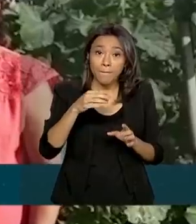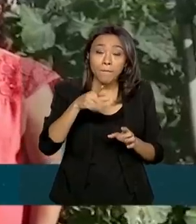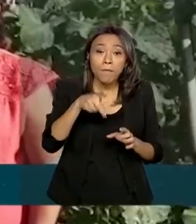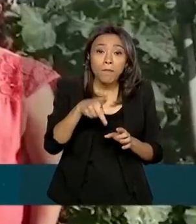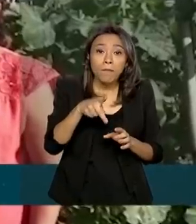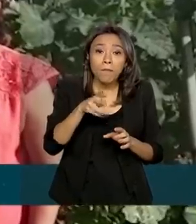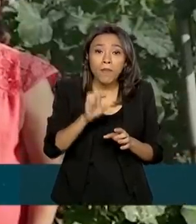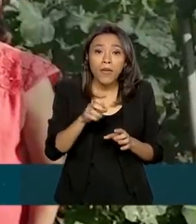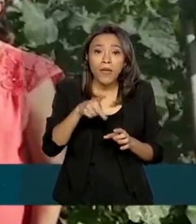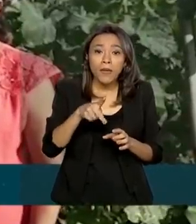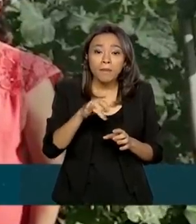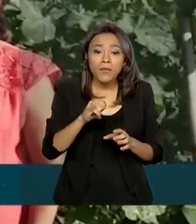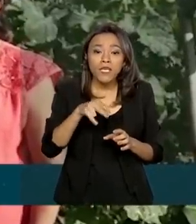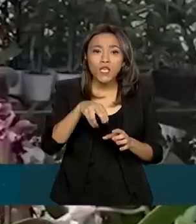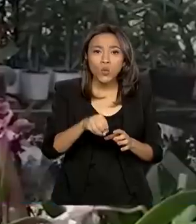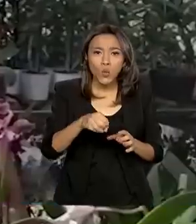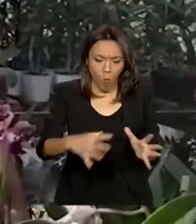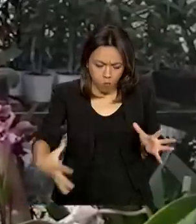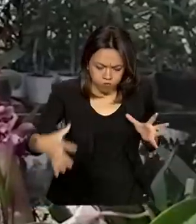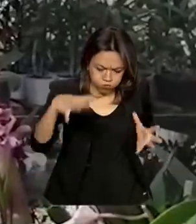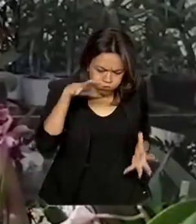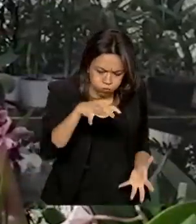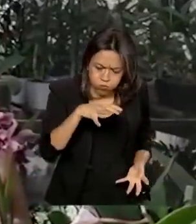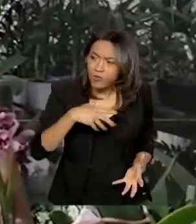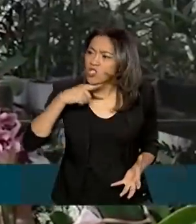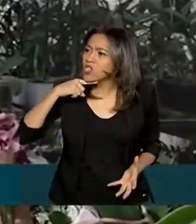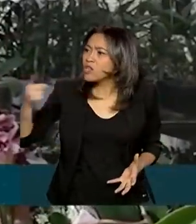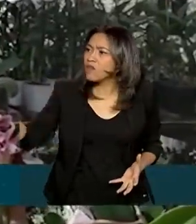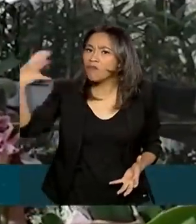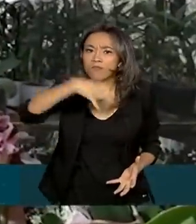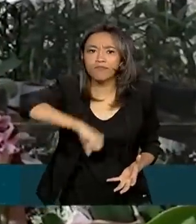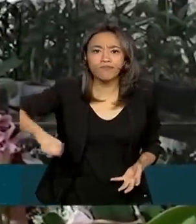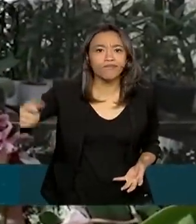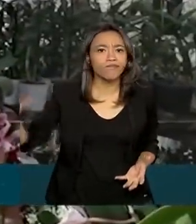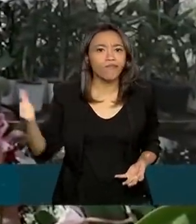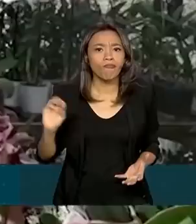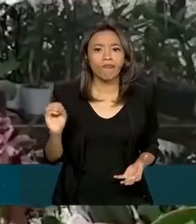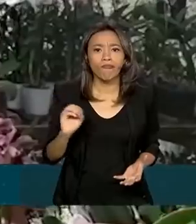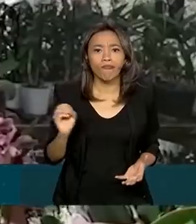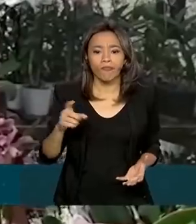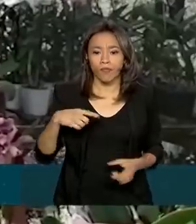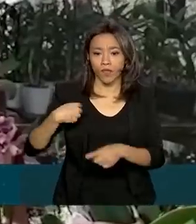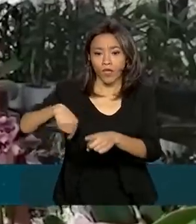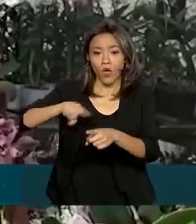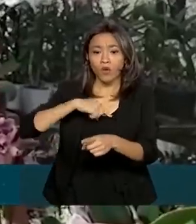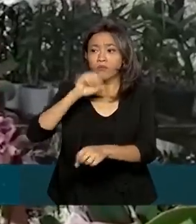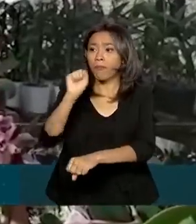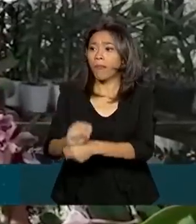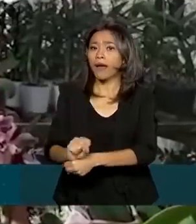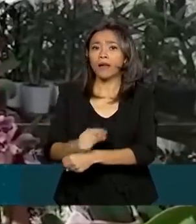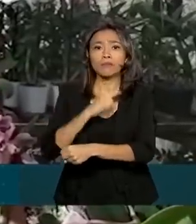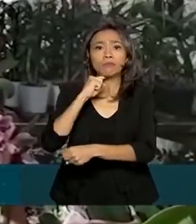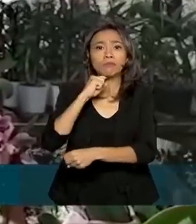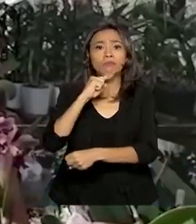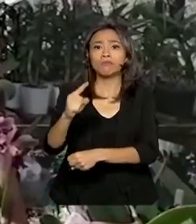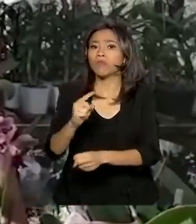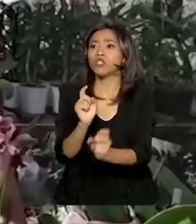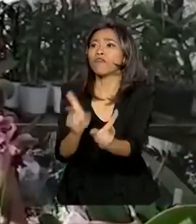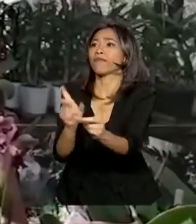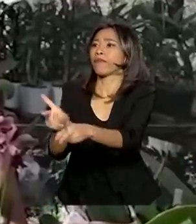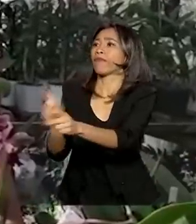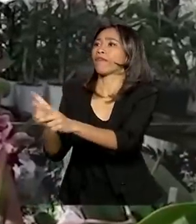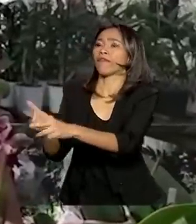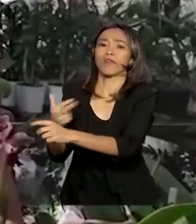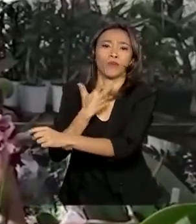ninguém veio buscar. Estamos com a produção toda parada na chácara, sem poder sair para a venda, por